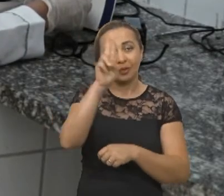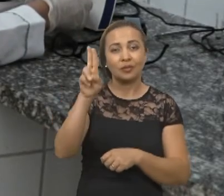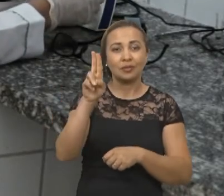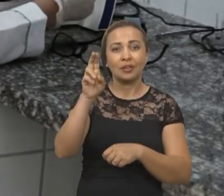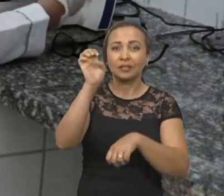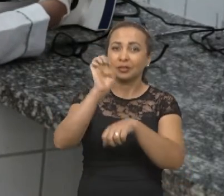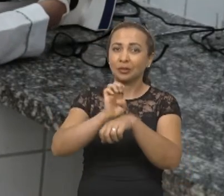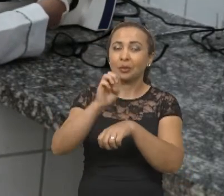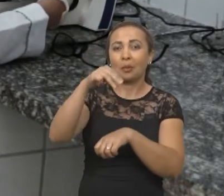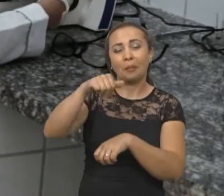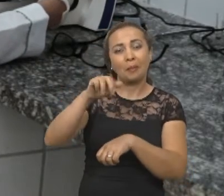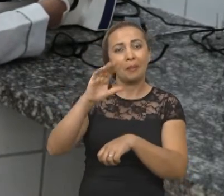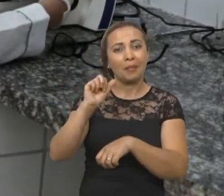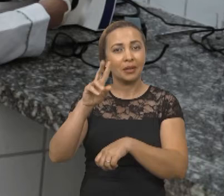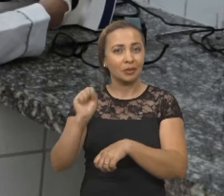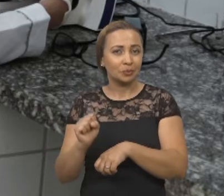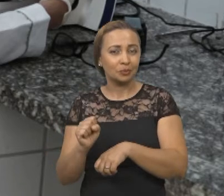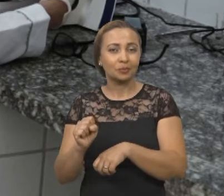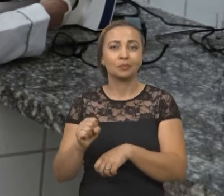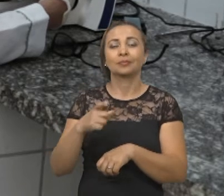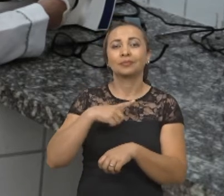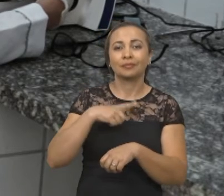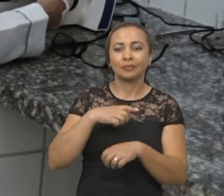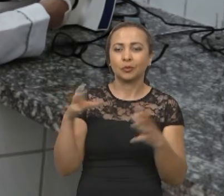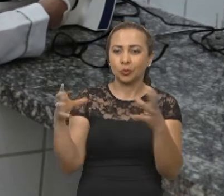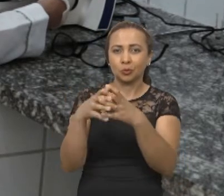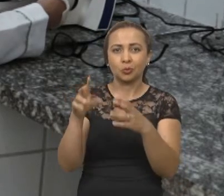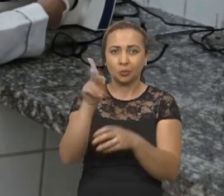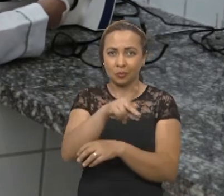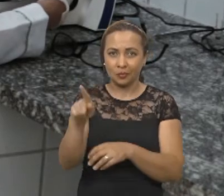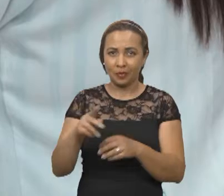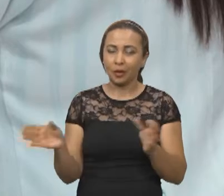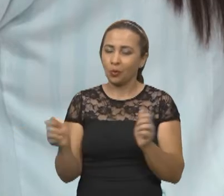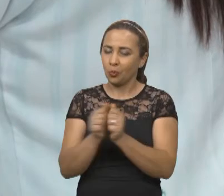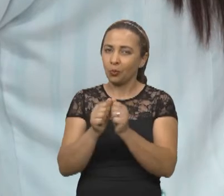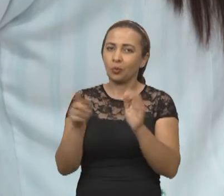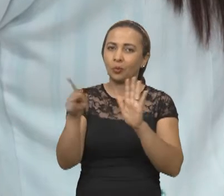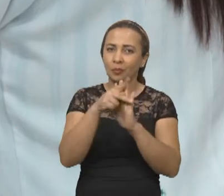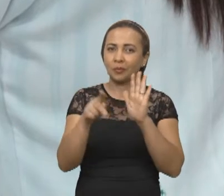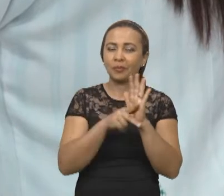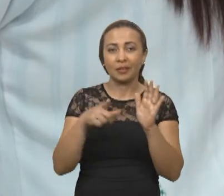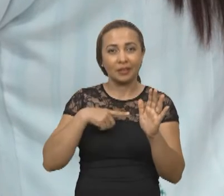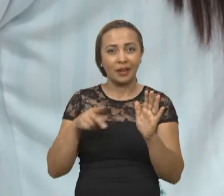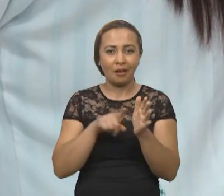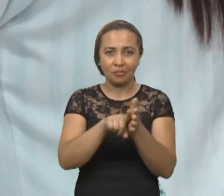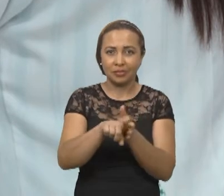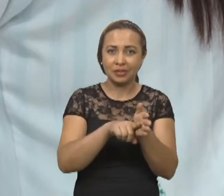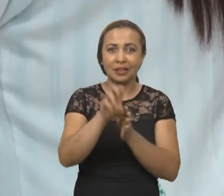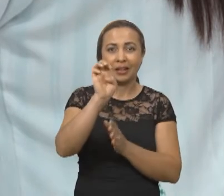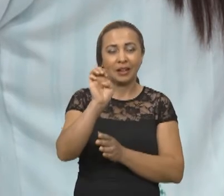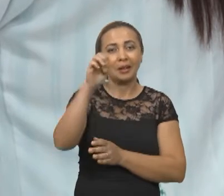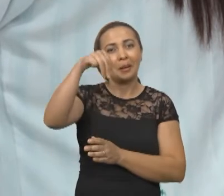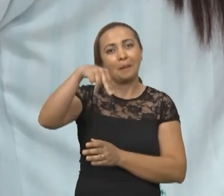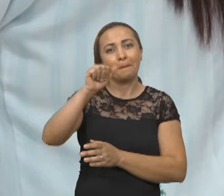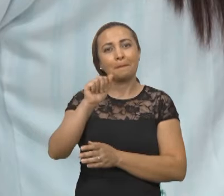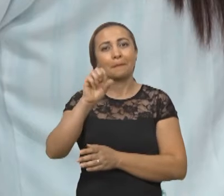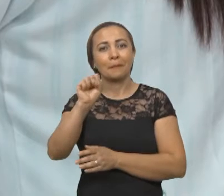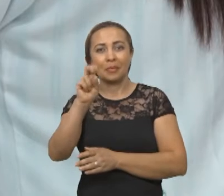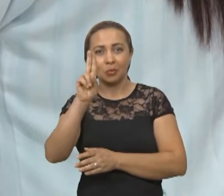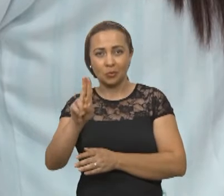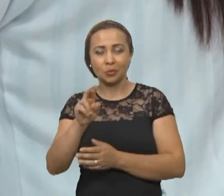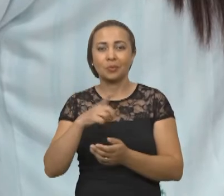então nós temos uma equipe de professores nesse projeto então nós temos pesquisadores da UEMA-SUL nós temos